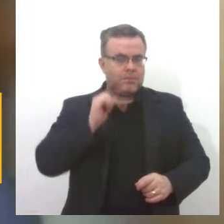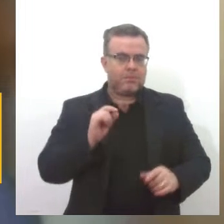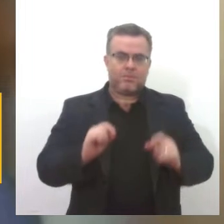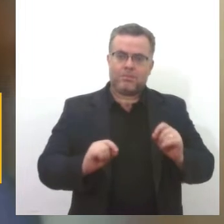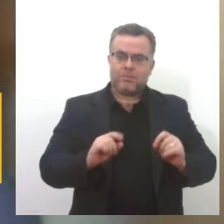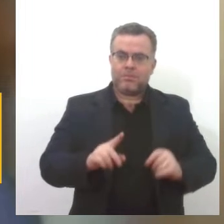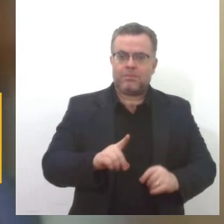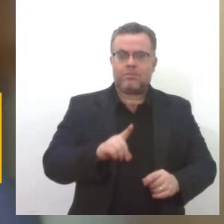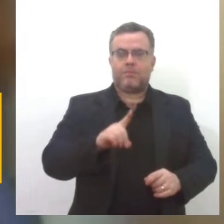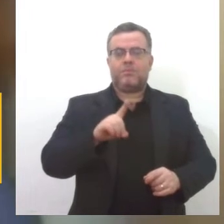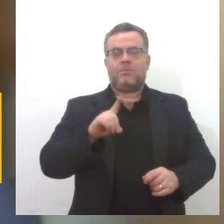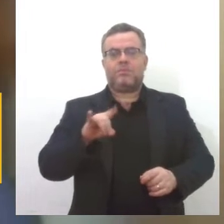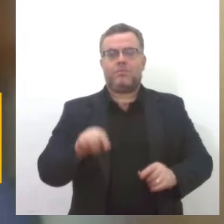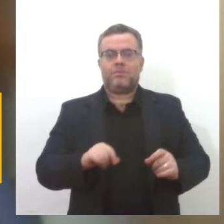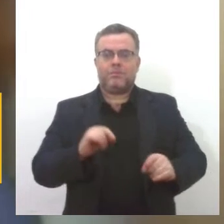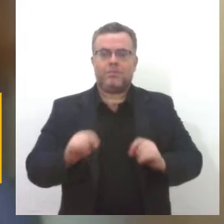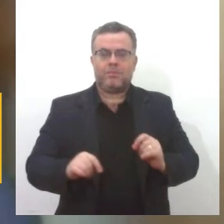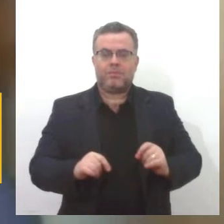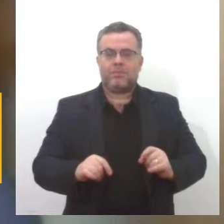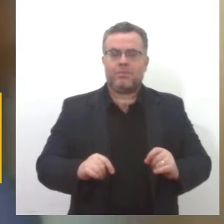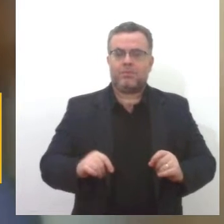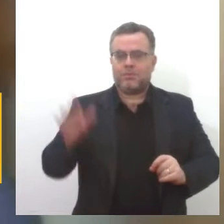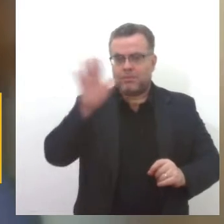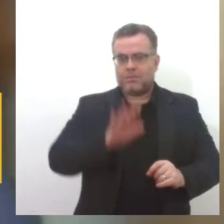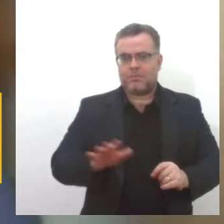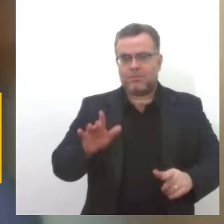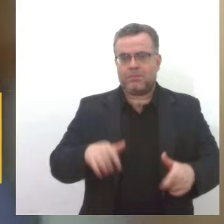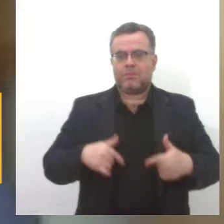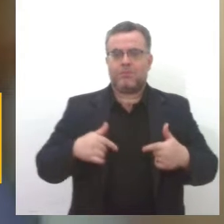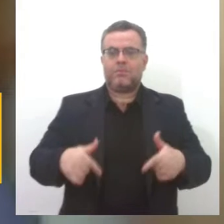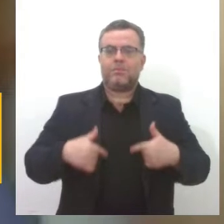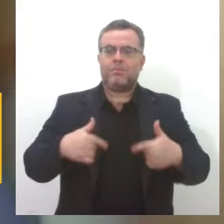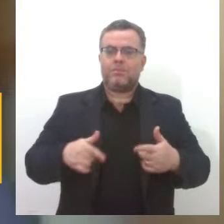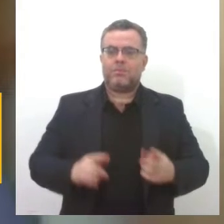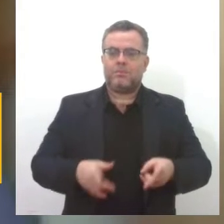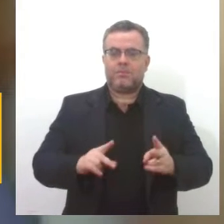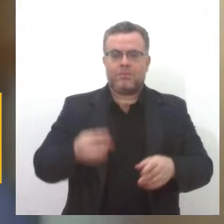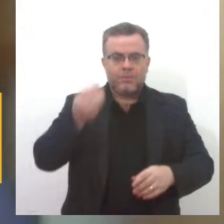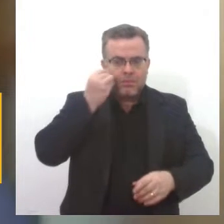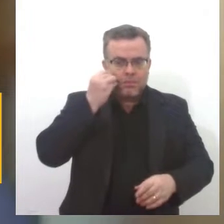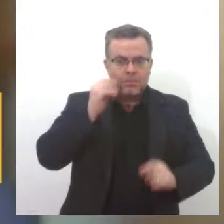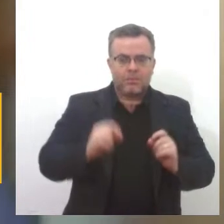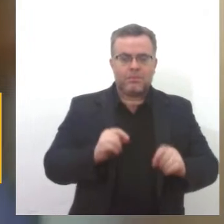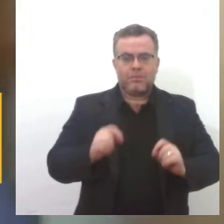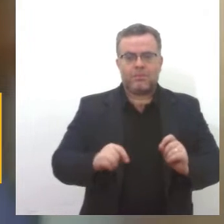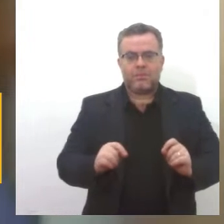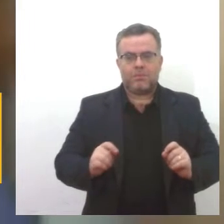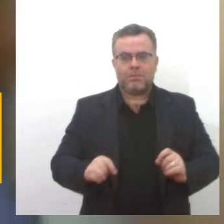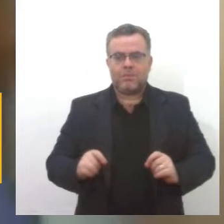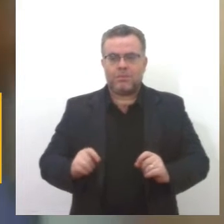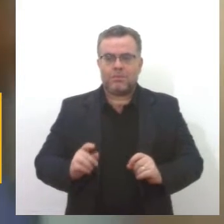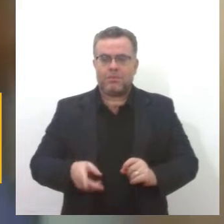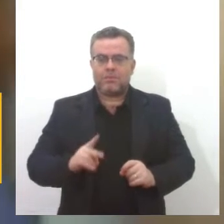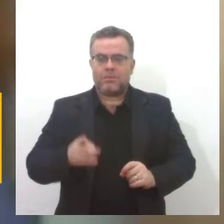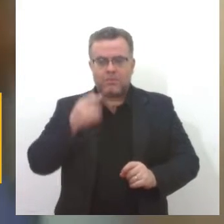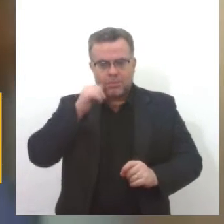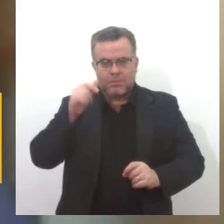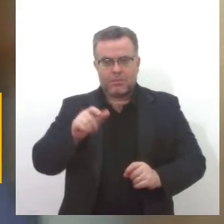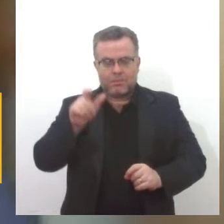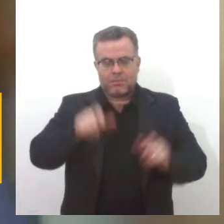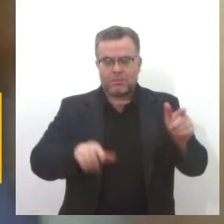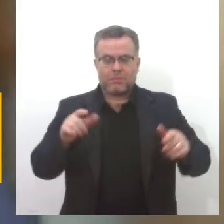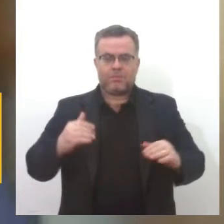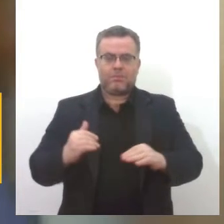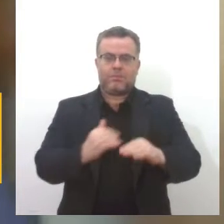é comemorada essa data por conta dessa luta de tentar fazer com que tivesse cada vez mais a participação feminina, igualdade de